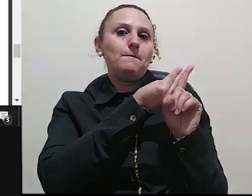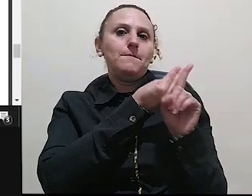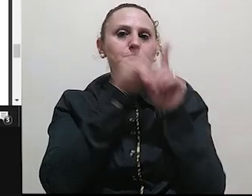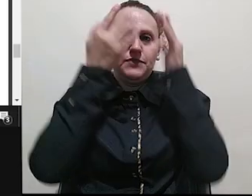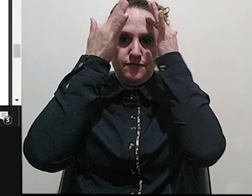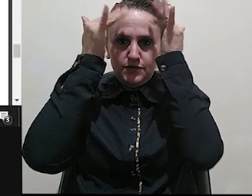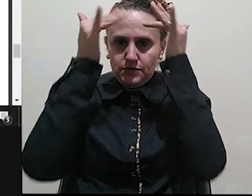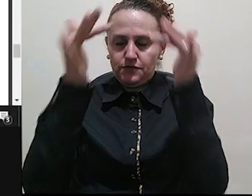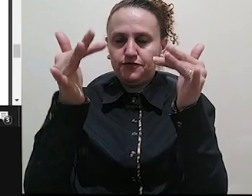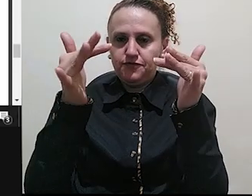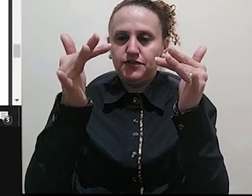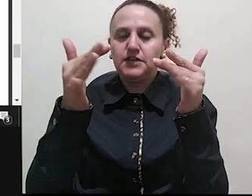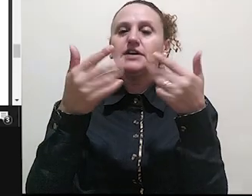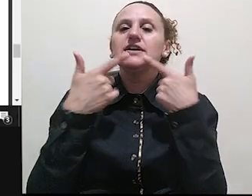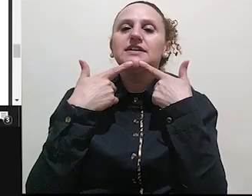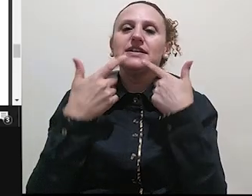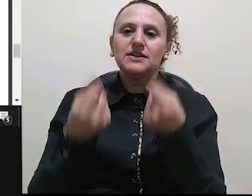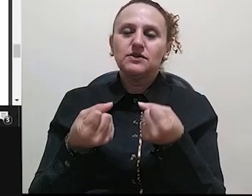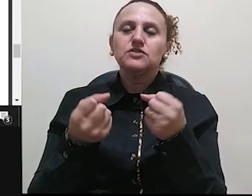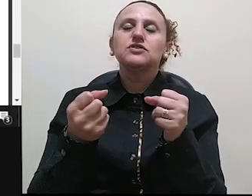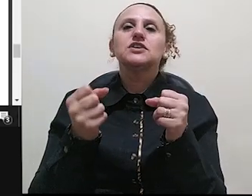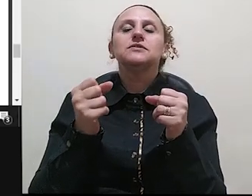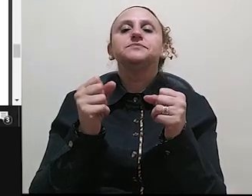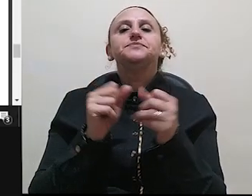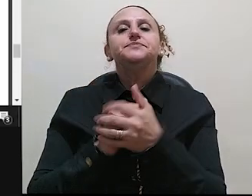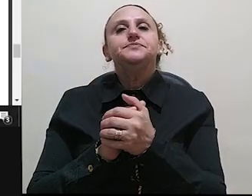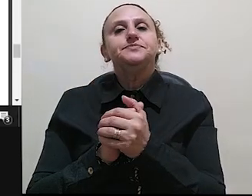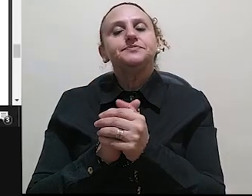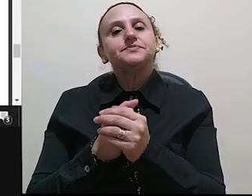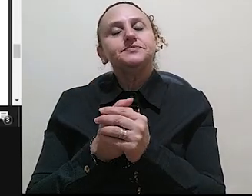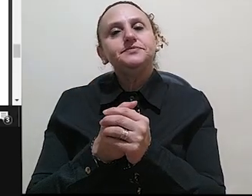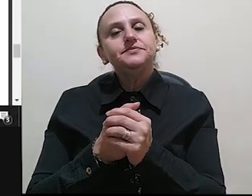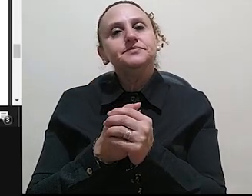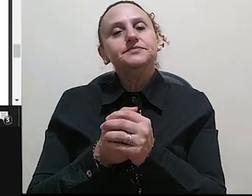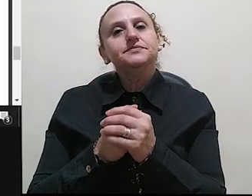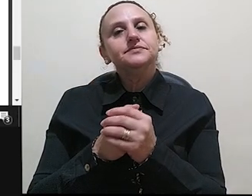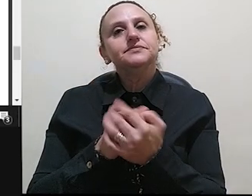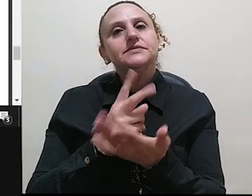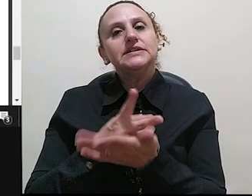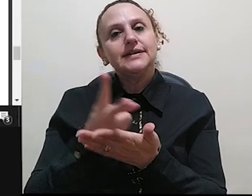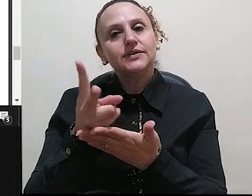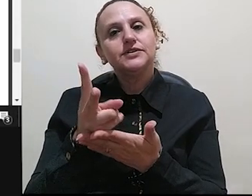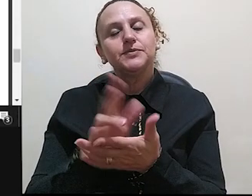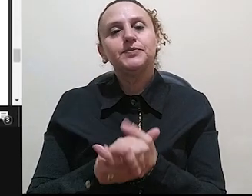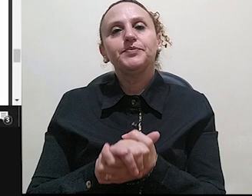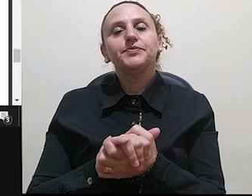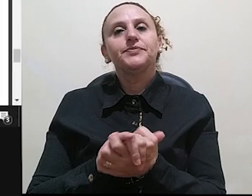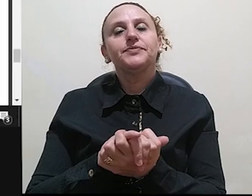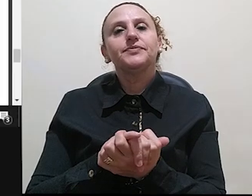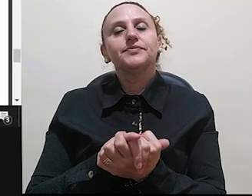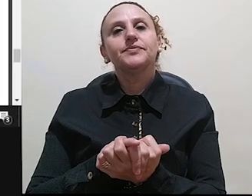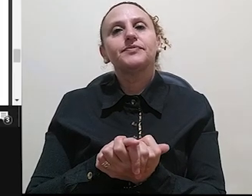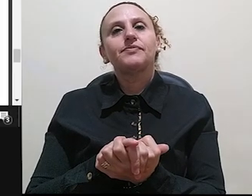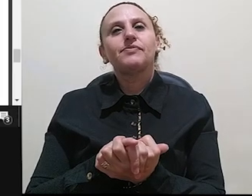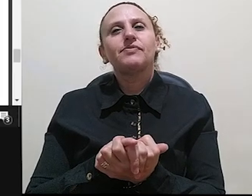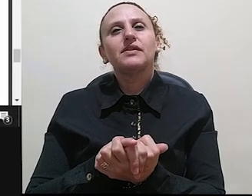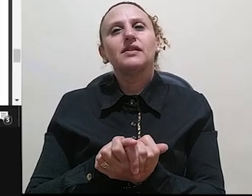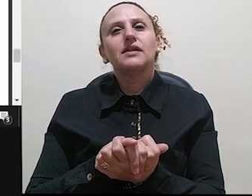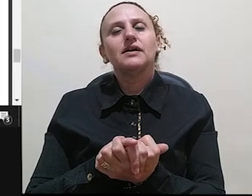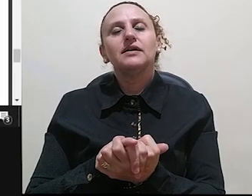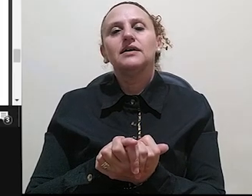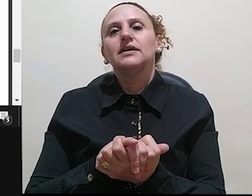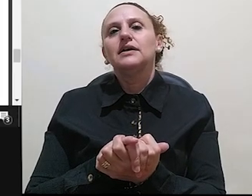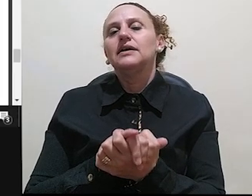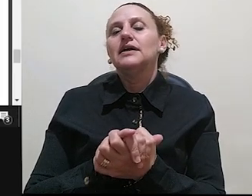Com relação às pesquisas. E aí, ele fala que ele vai trazer, então, a